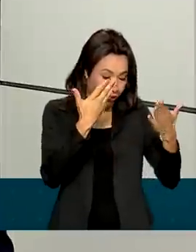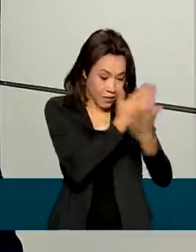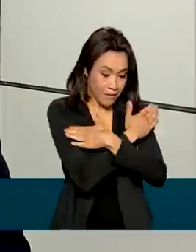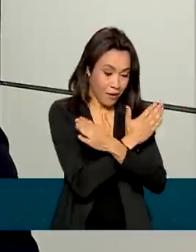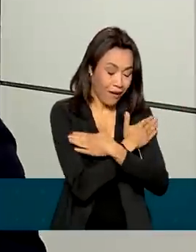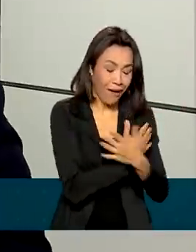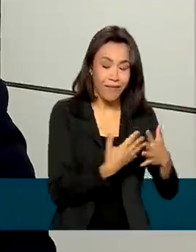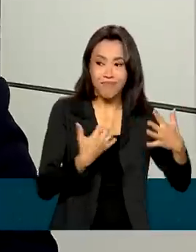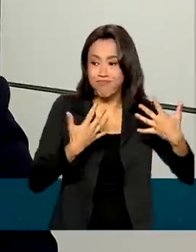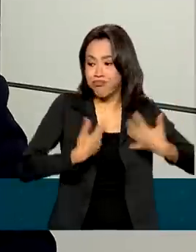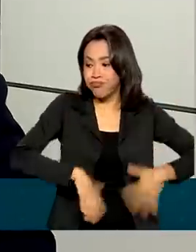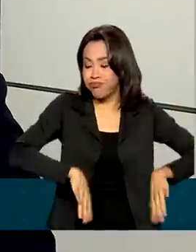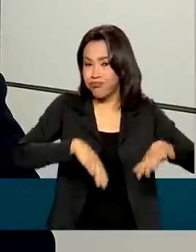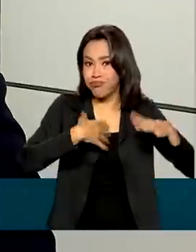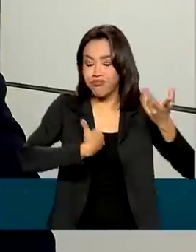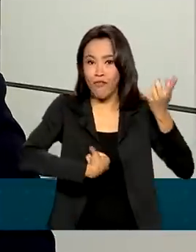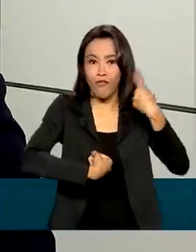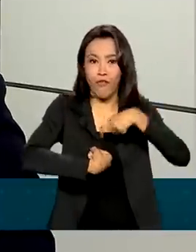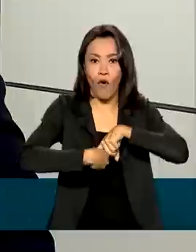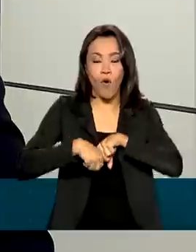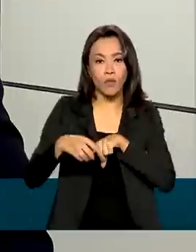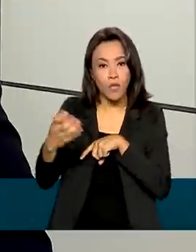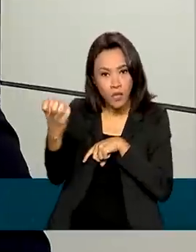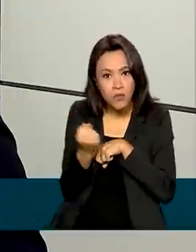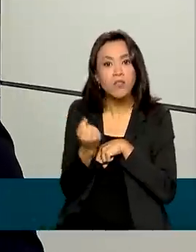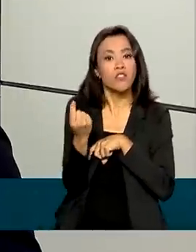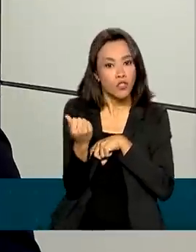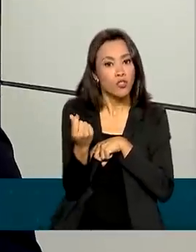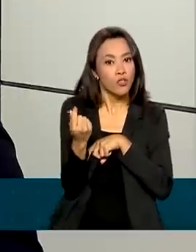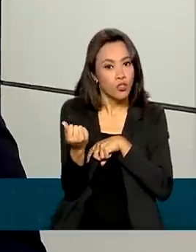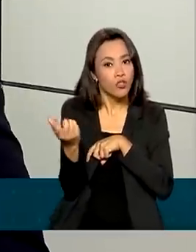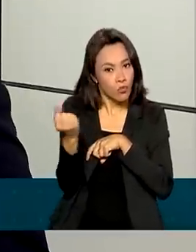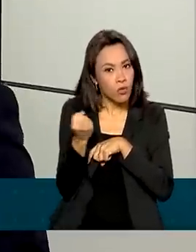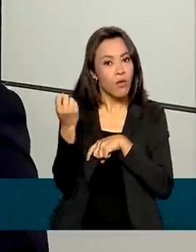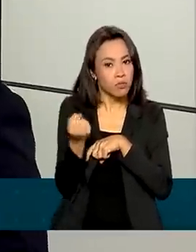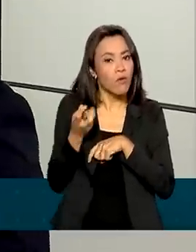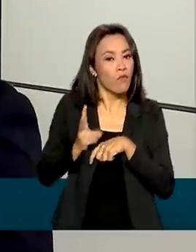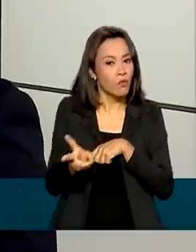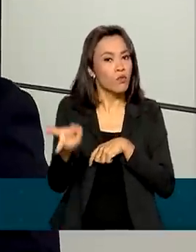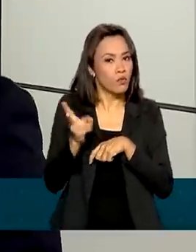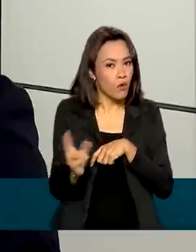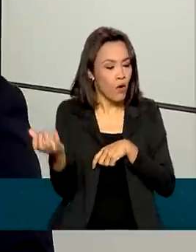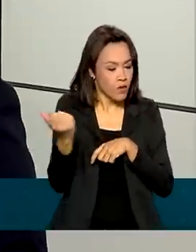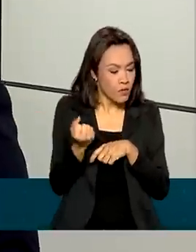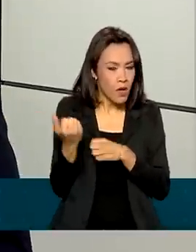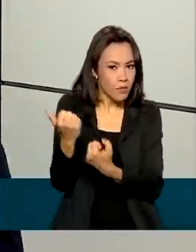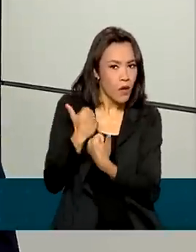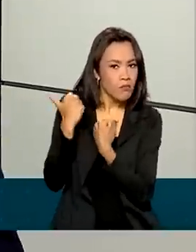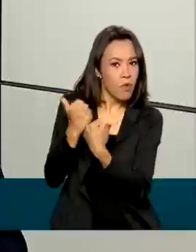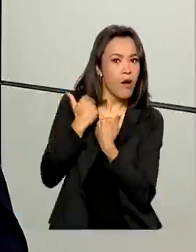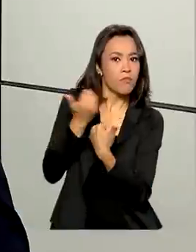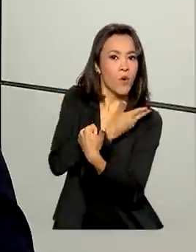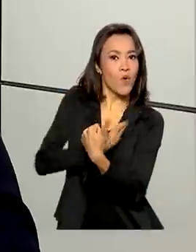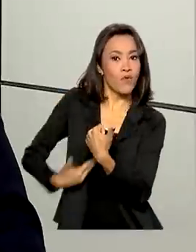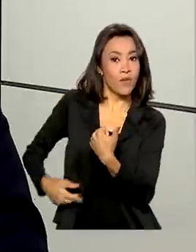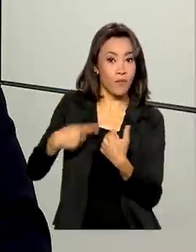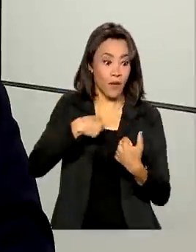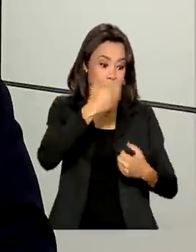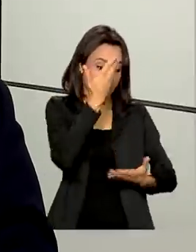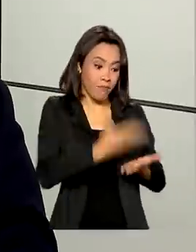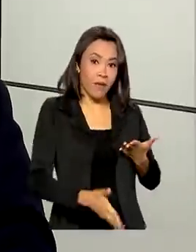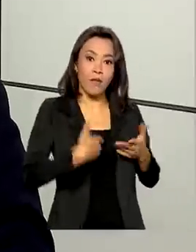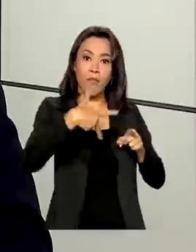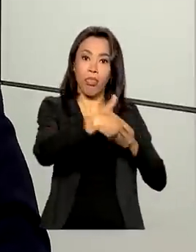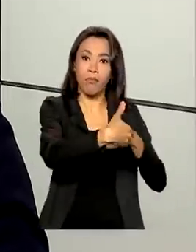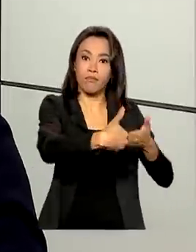automaticamente a receber o Auxílio Brasil, bem como ela já começa a ser protegida por outra rede de